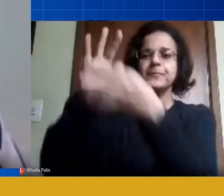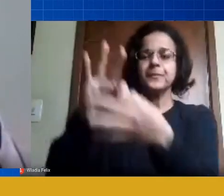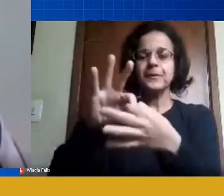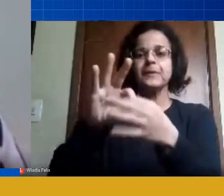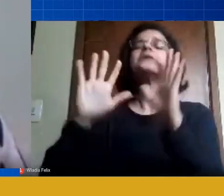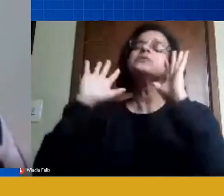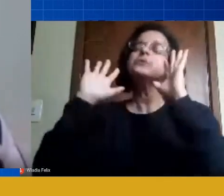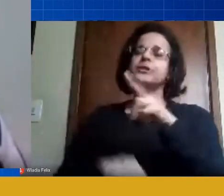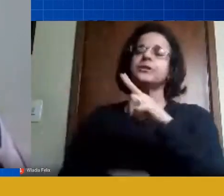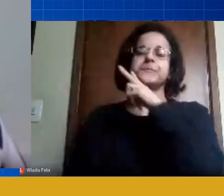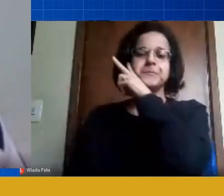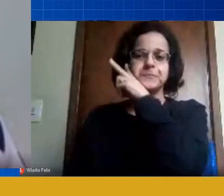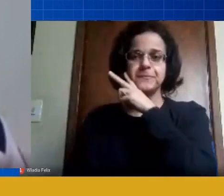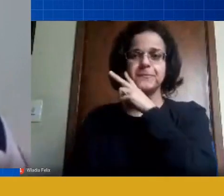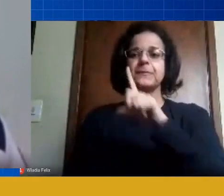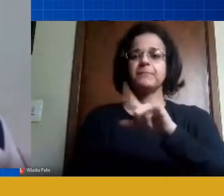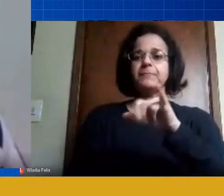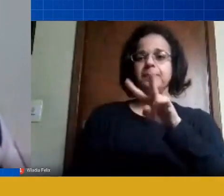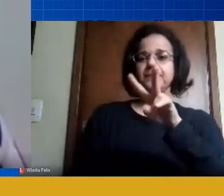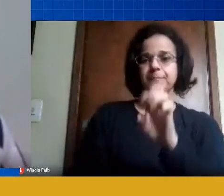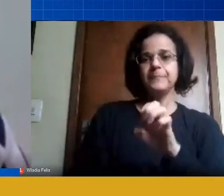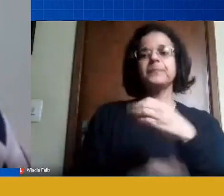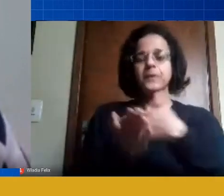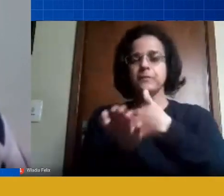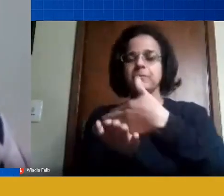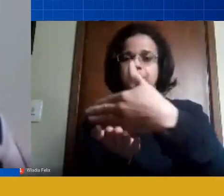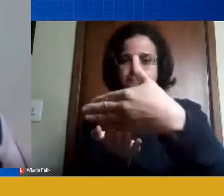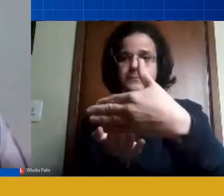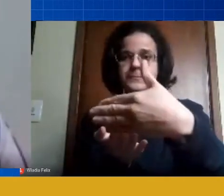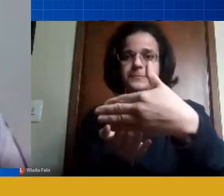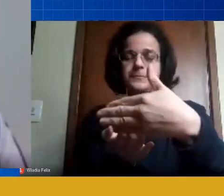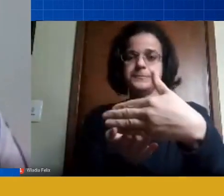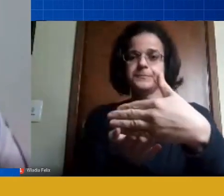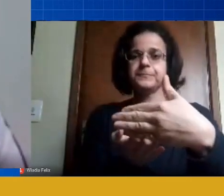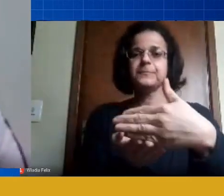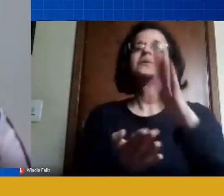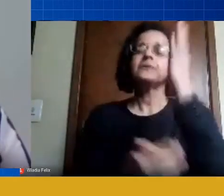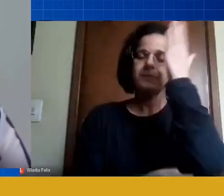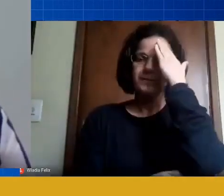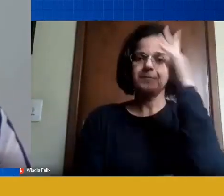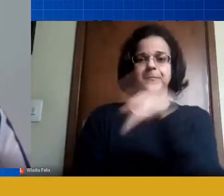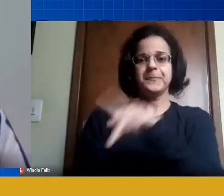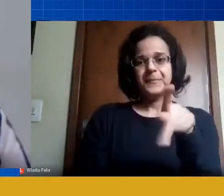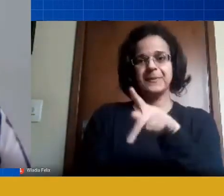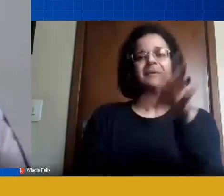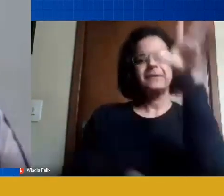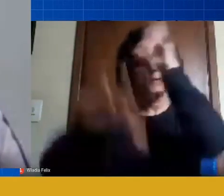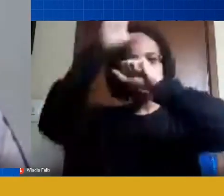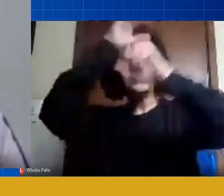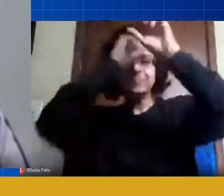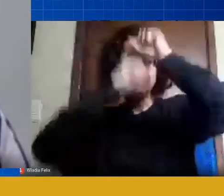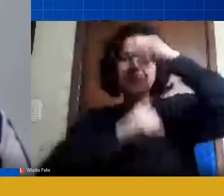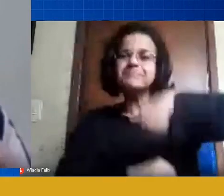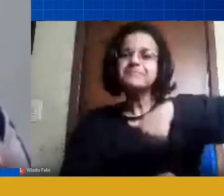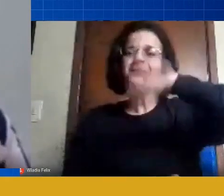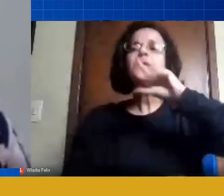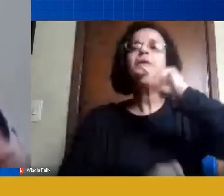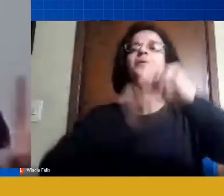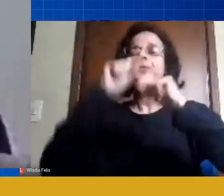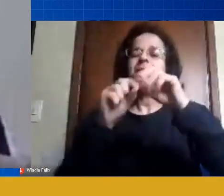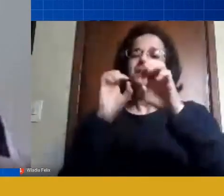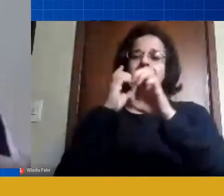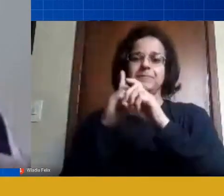o Vicente colocou um pouquinho que as lives provavelmente continuarão a gente sabe que os professores estão aprendendo um pouquinho mais do que é educação à distância